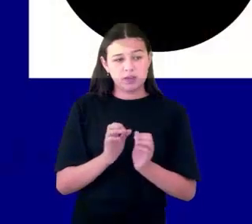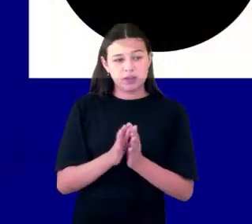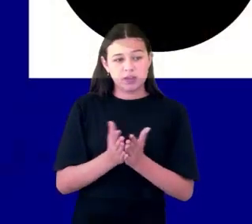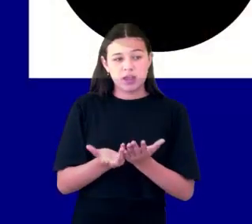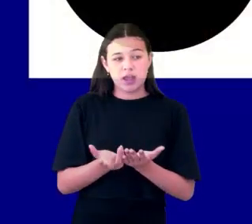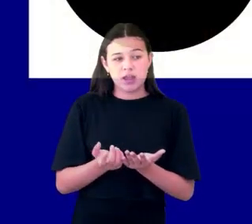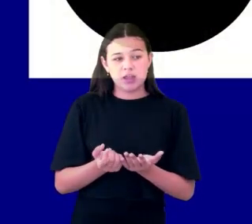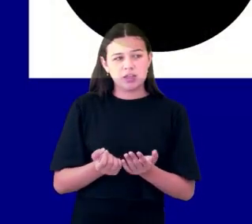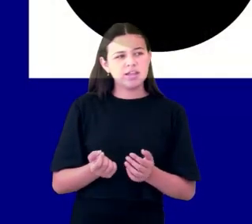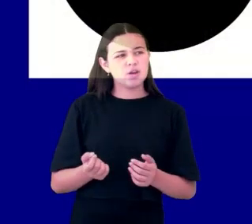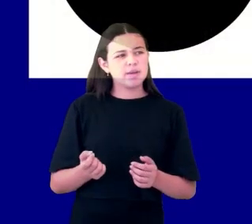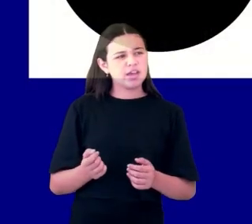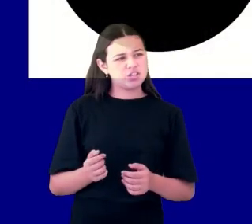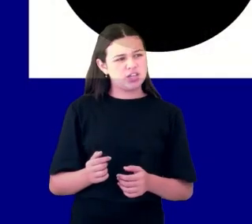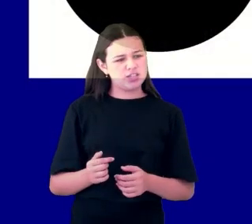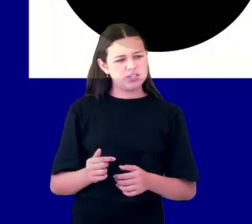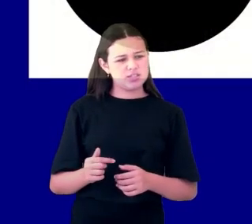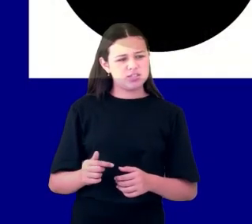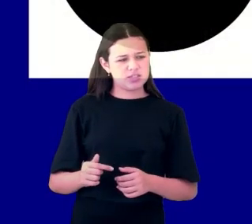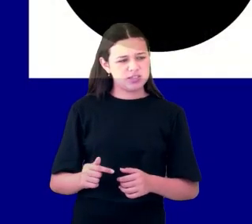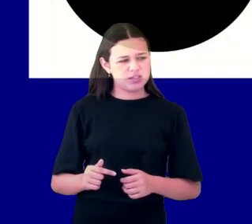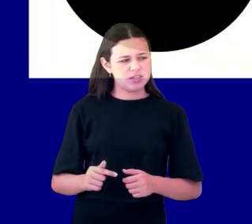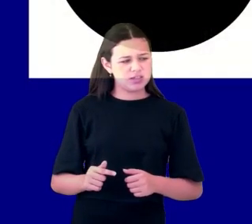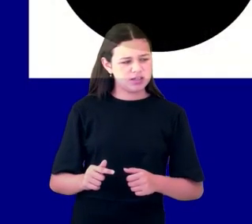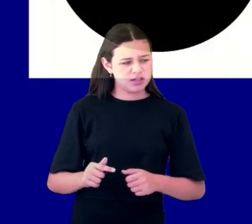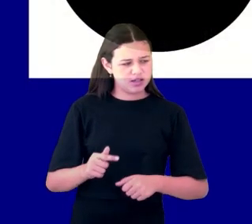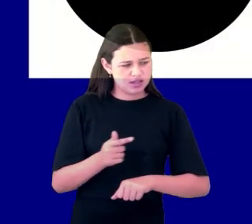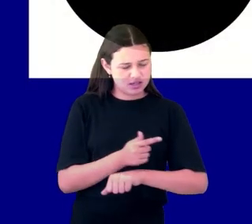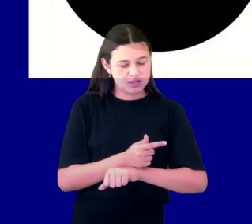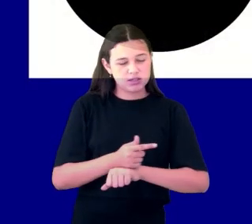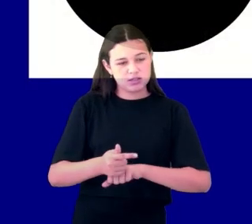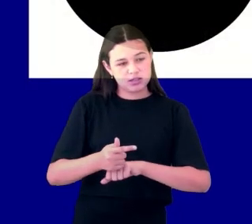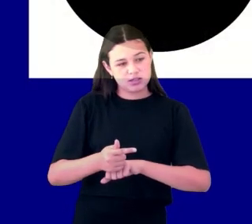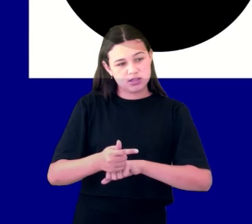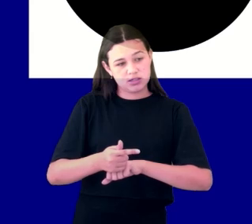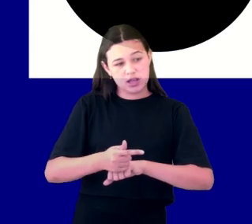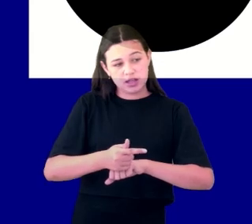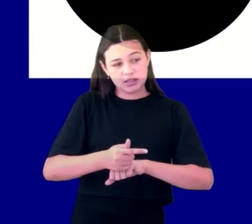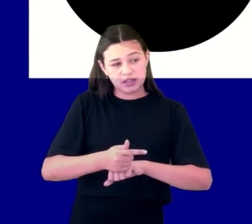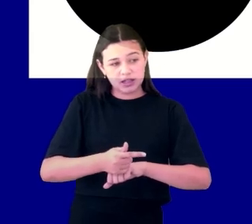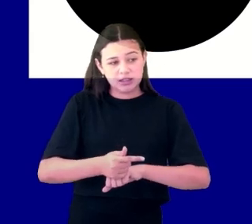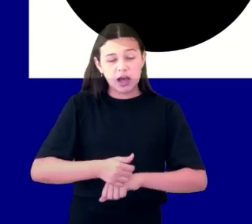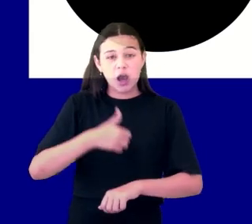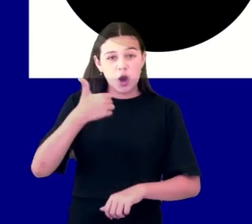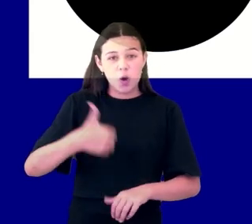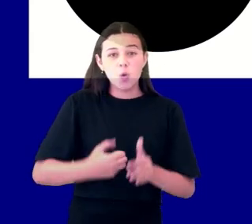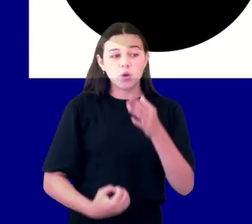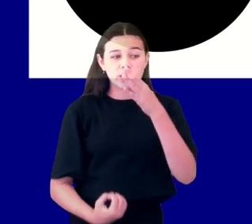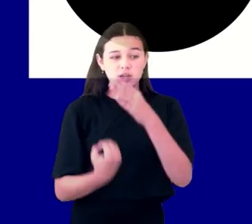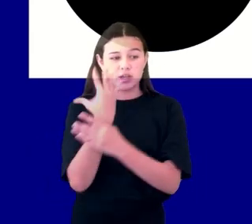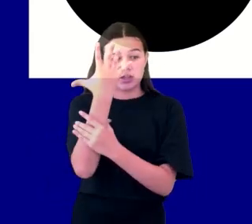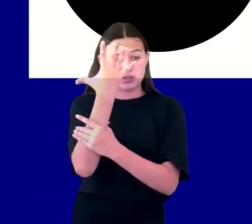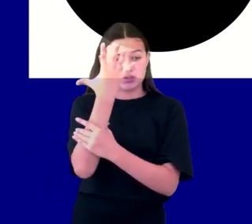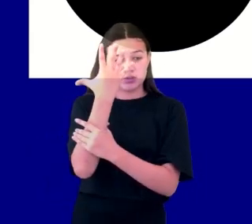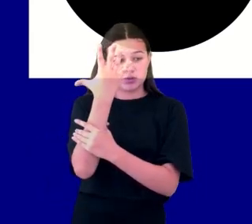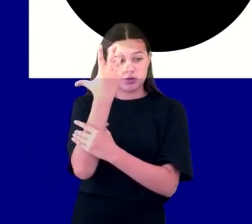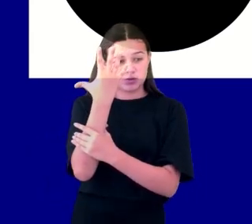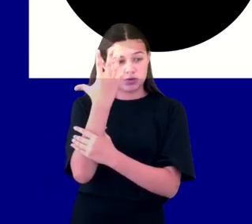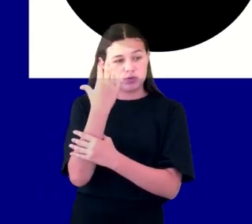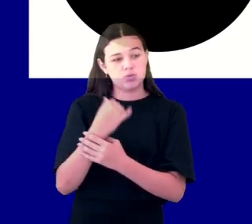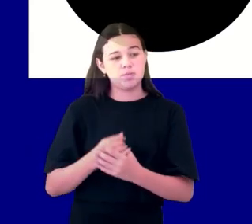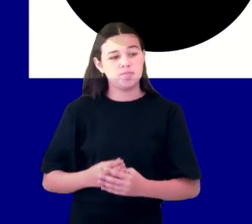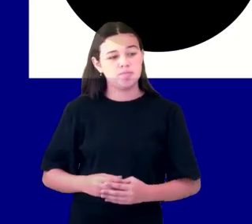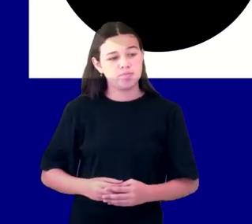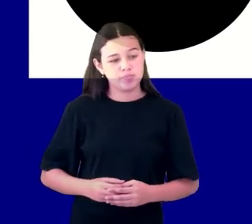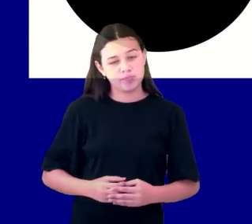separação. O texto vai falar que há um criador e o resultado separado de sua criação. Você